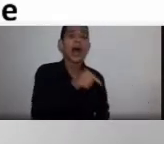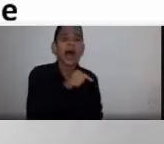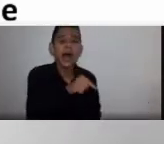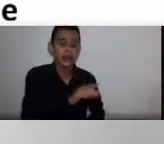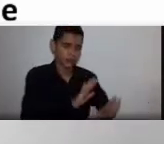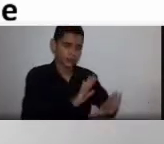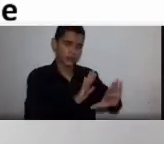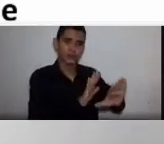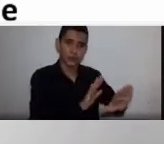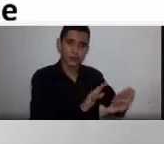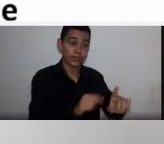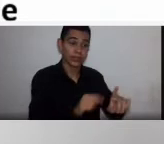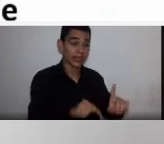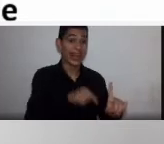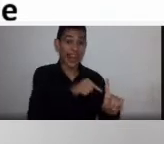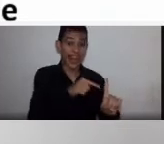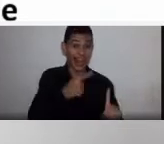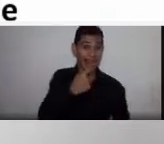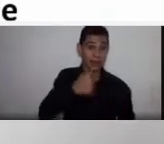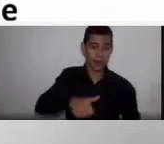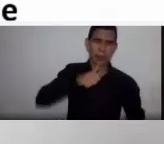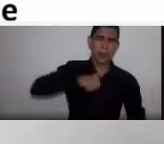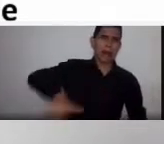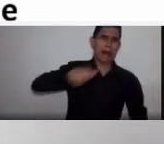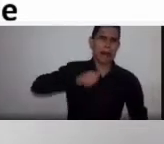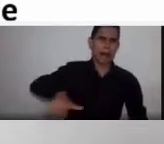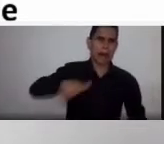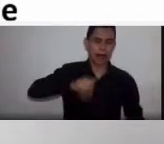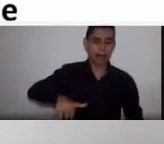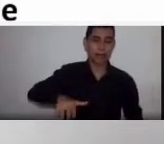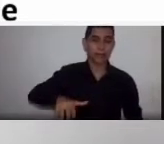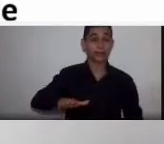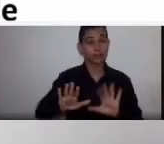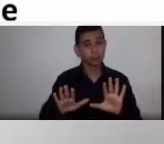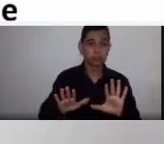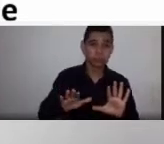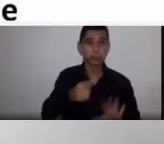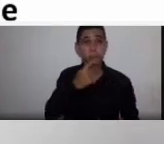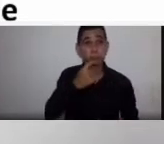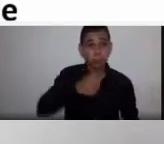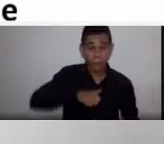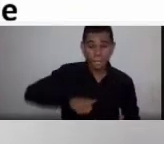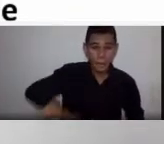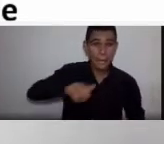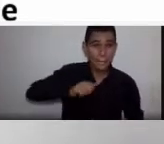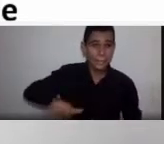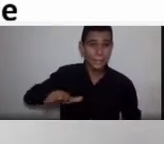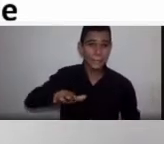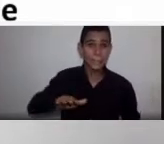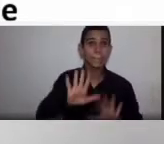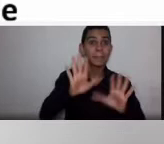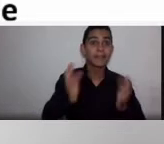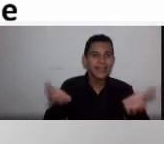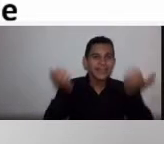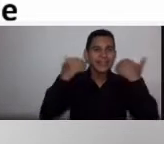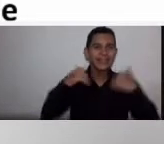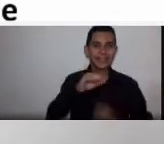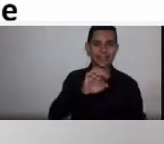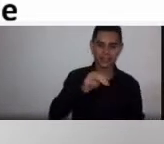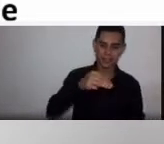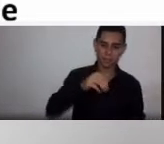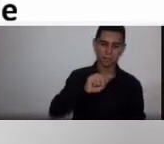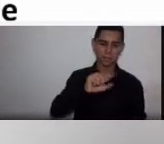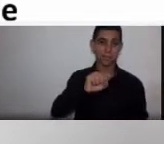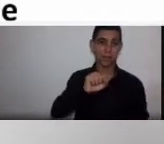paciente sangrar no intraoperatório, ele vai ter menor perda de hemácias, porque ele tem pouca dentro do corpo. Existe uma reserva de